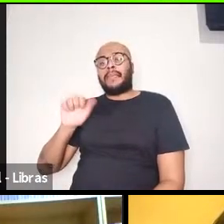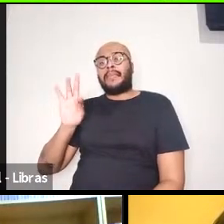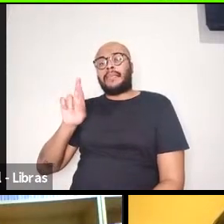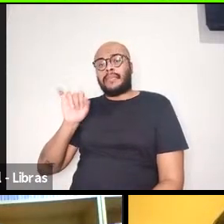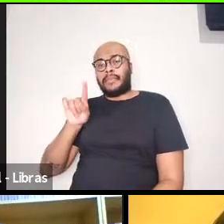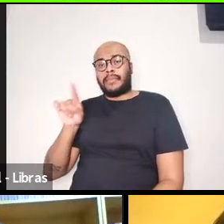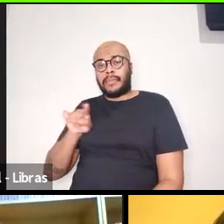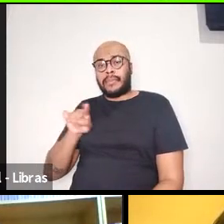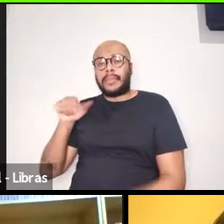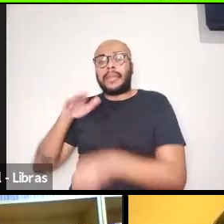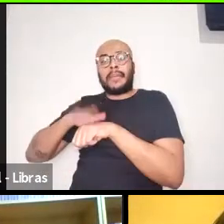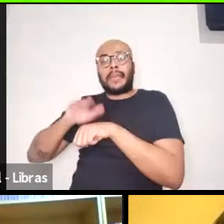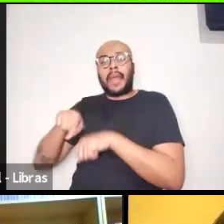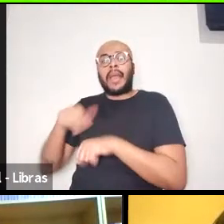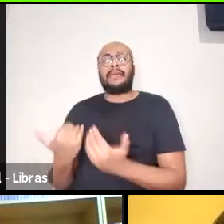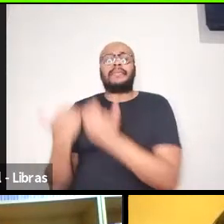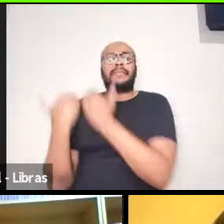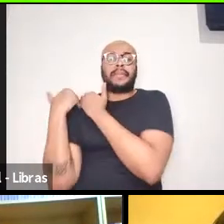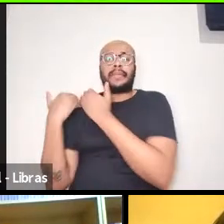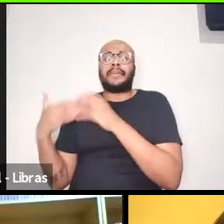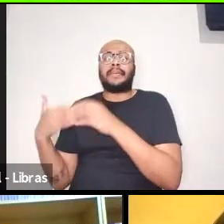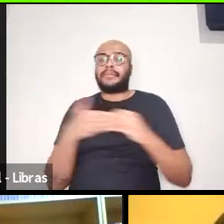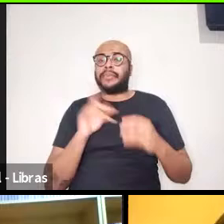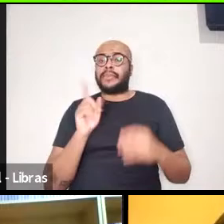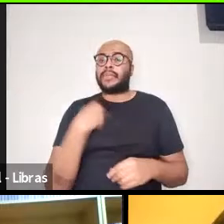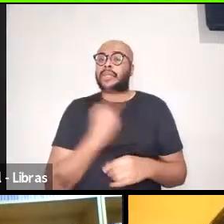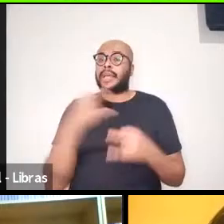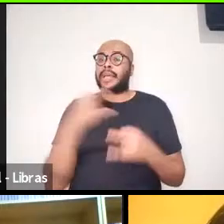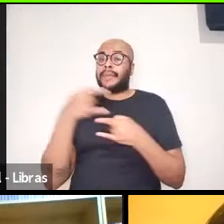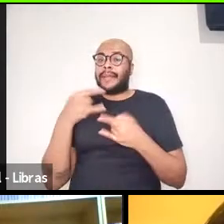conduzir, né, durante essa live. Obrigada.